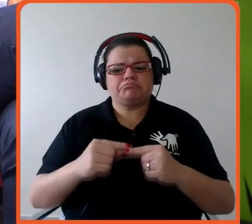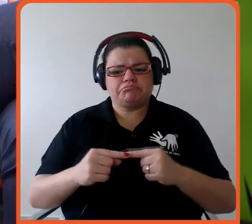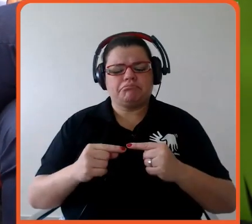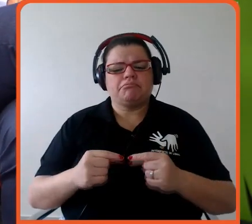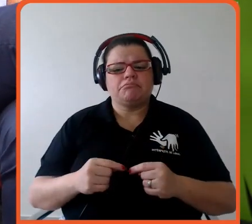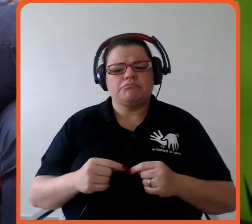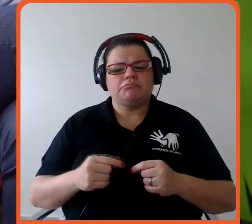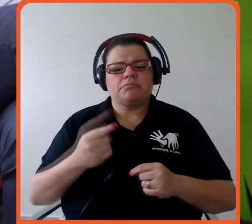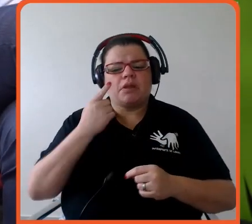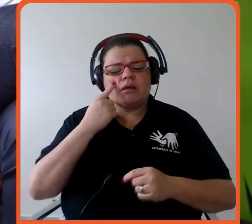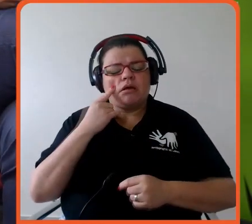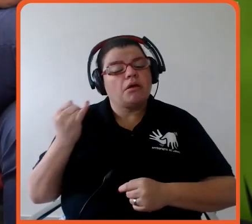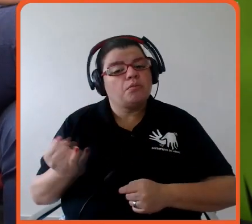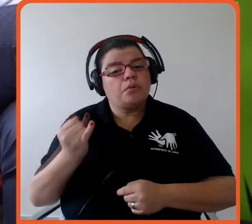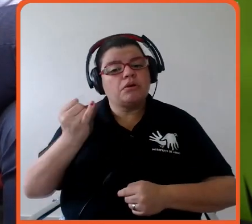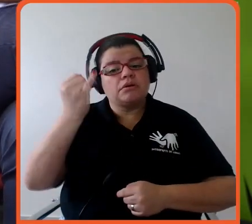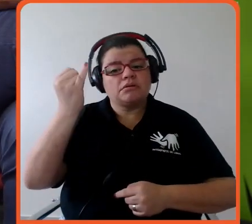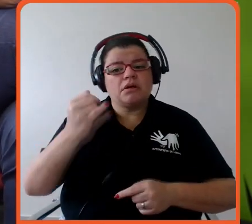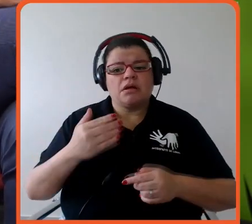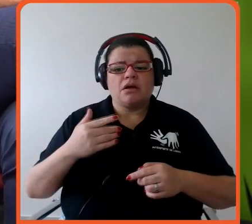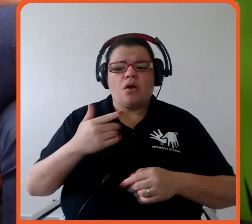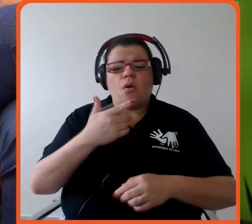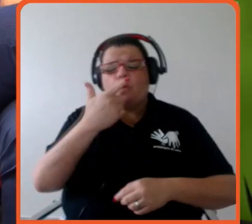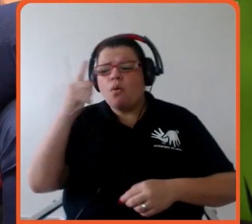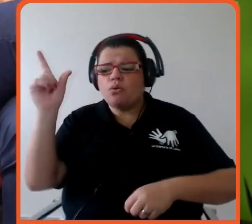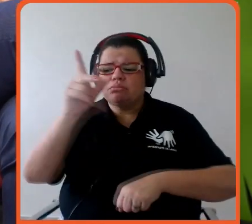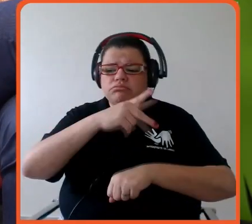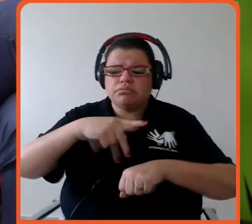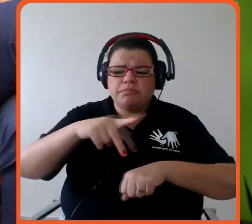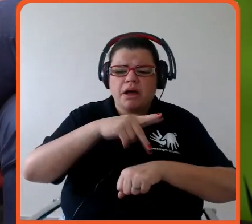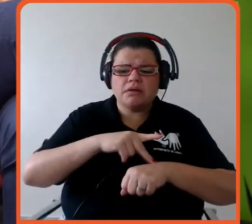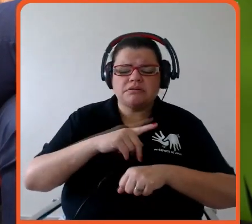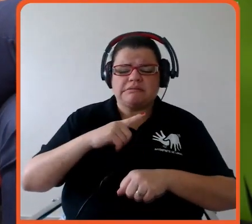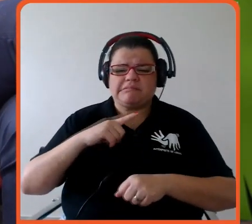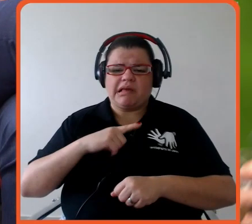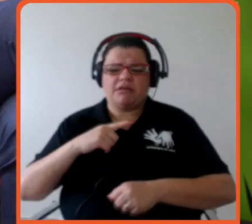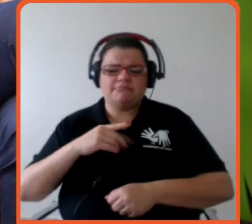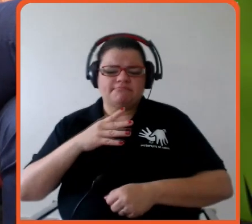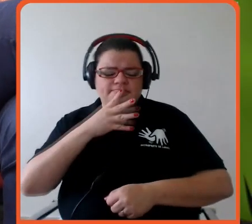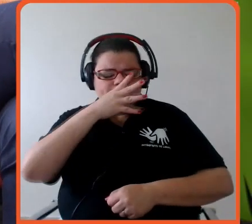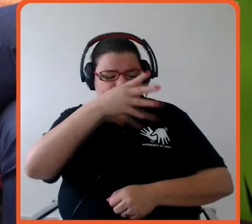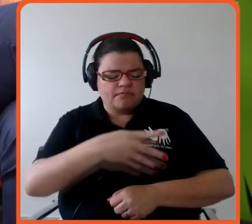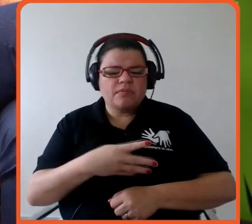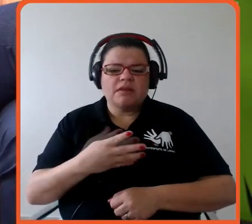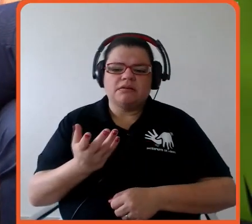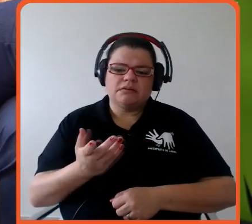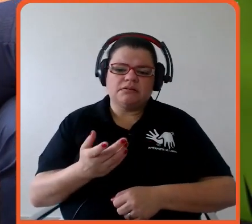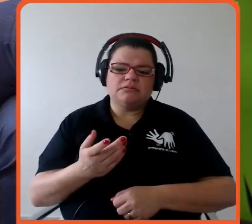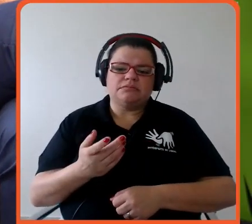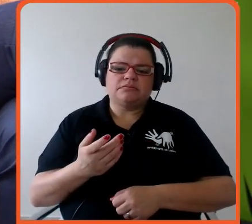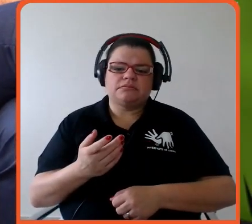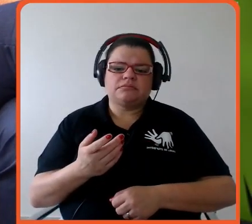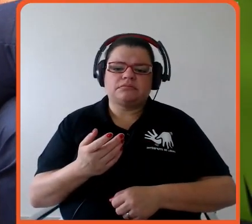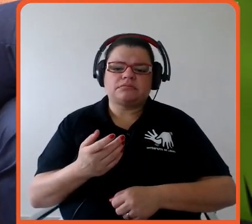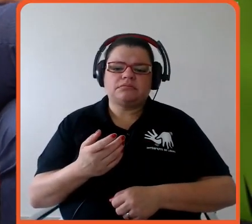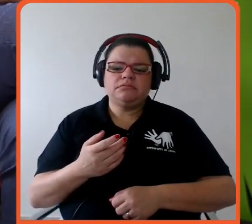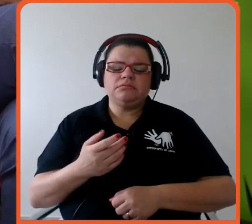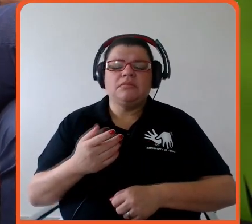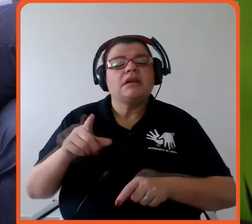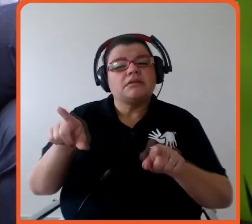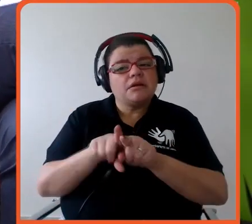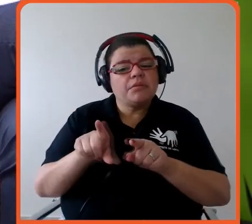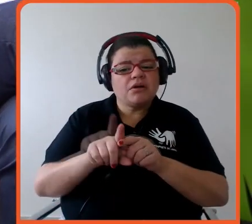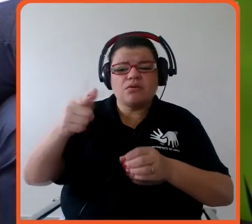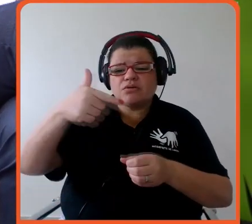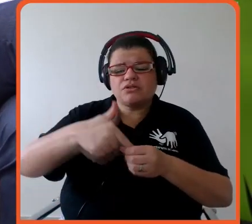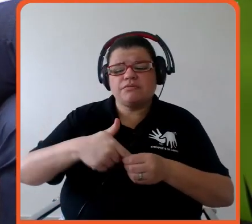importantíssimo e outros países que são ofensores principalmente na emissão de combustíveis fósseis mostrar